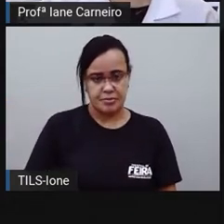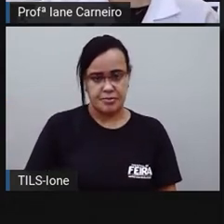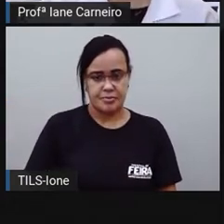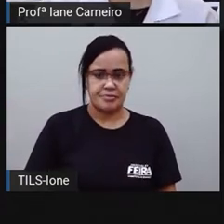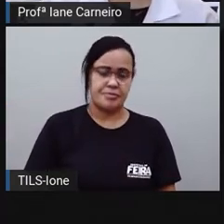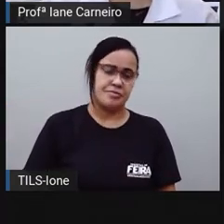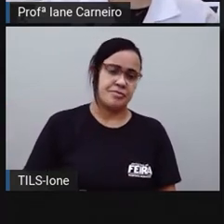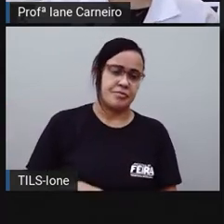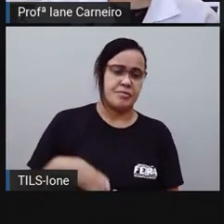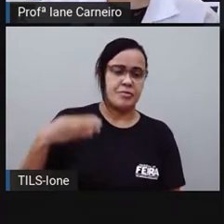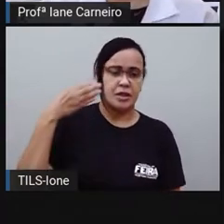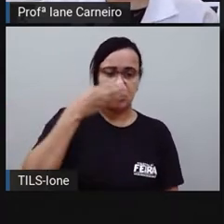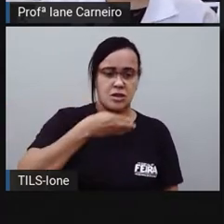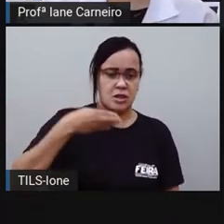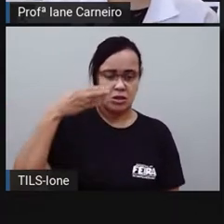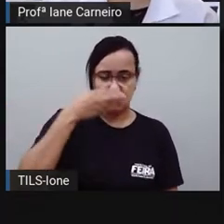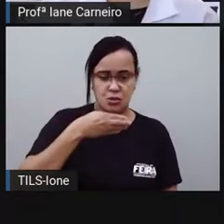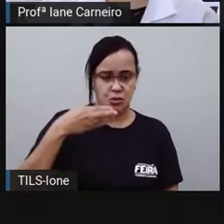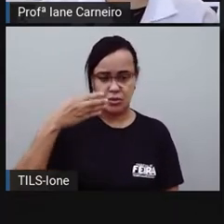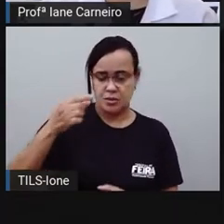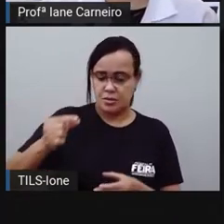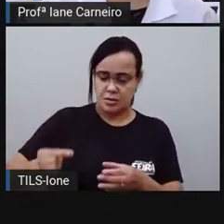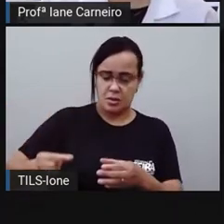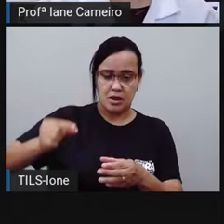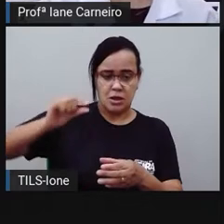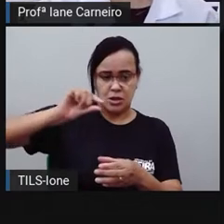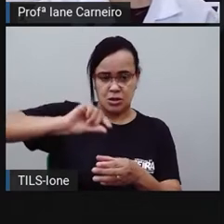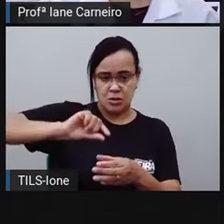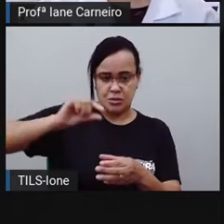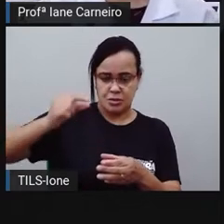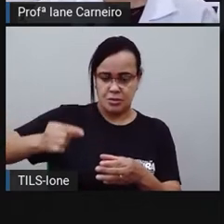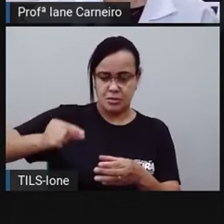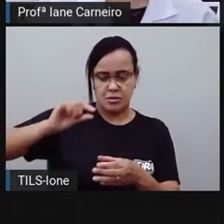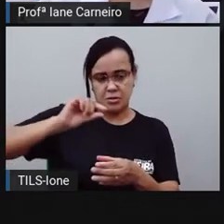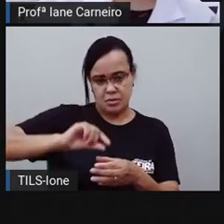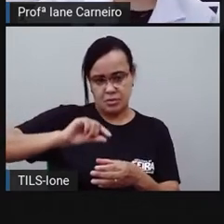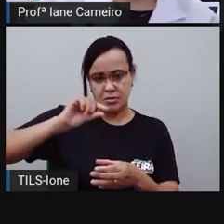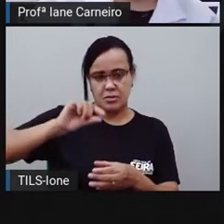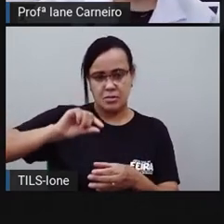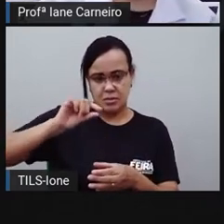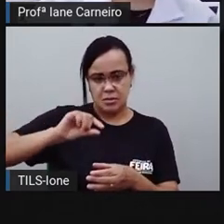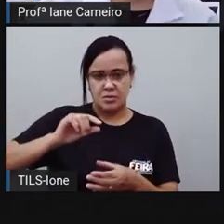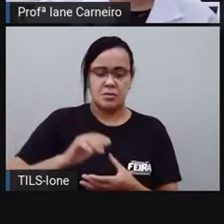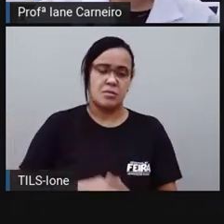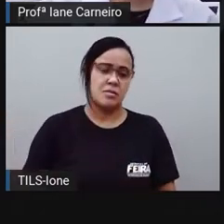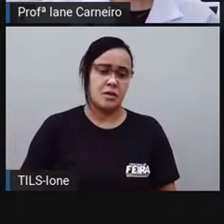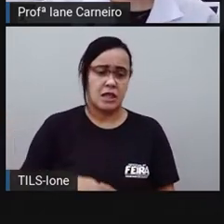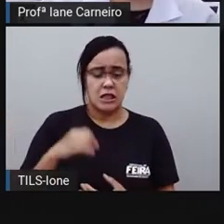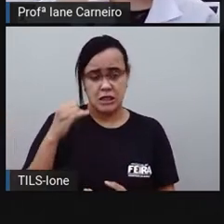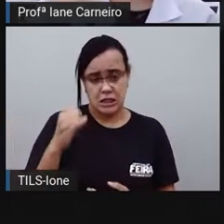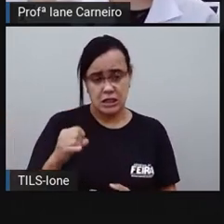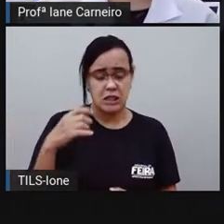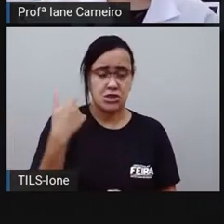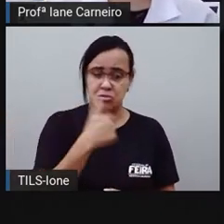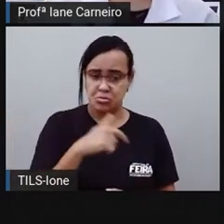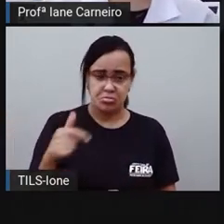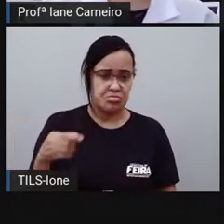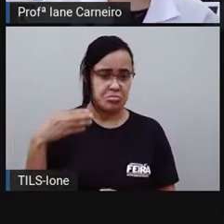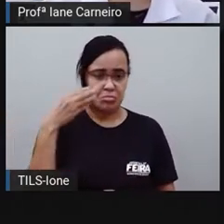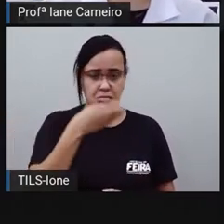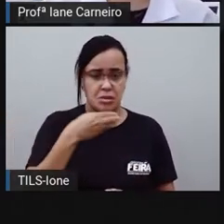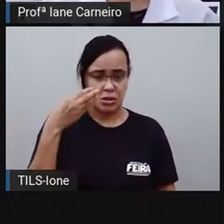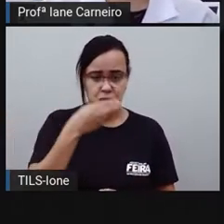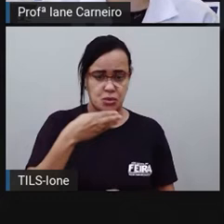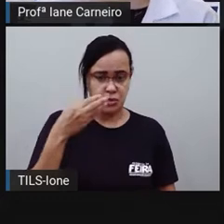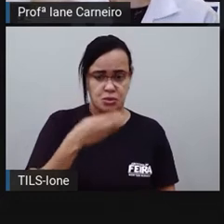uma colher de sopa, né? De açúcar. De baunilha. Se não tiver o açúcar de baunilha, né? Que quem usa bastante